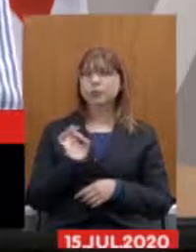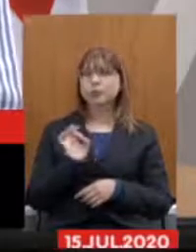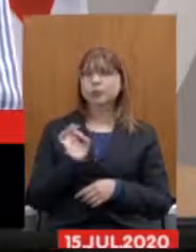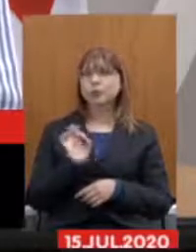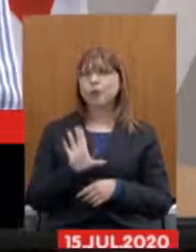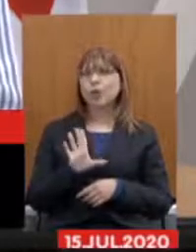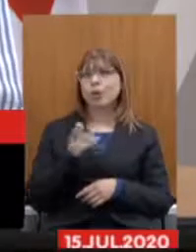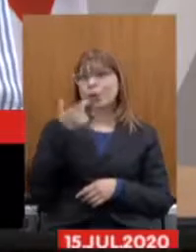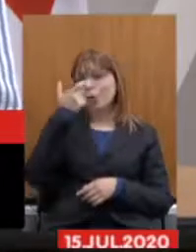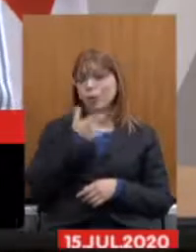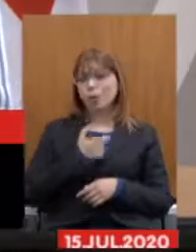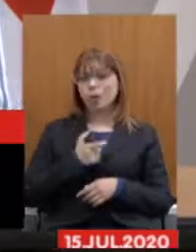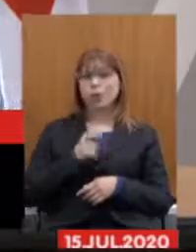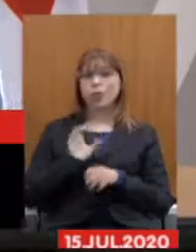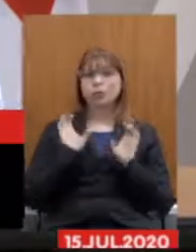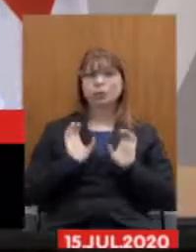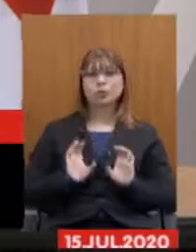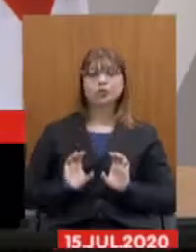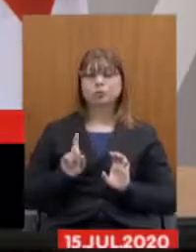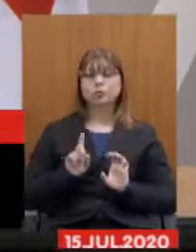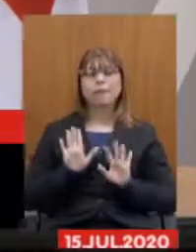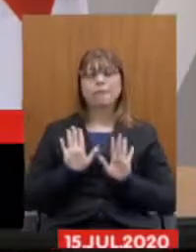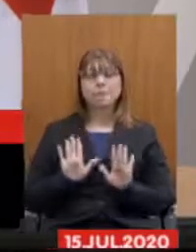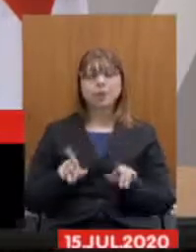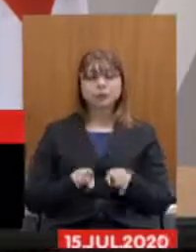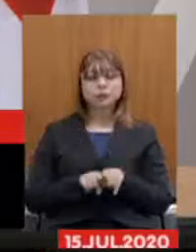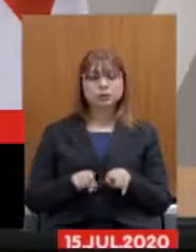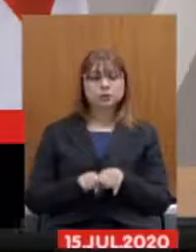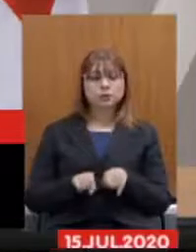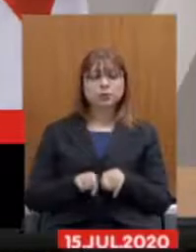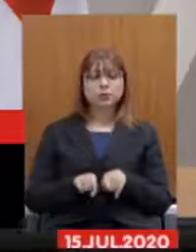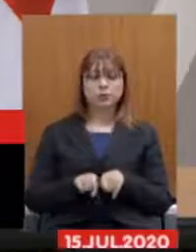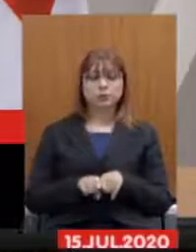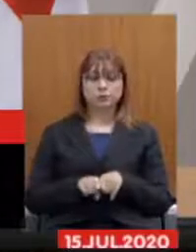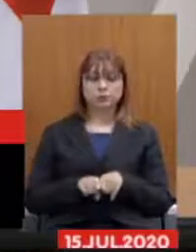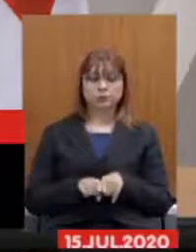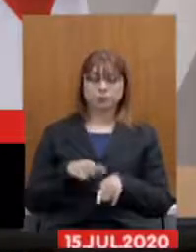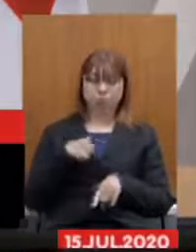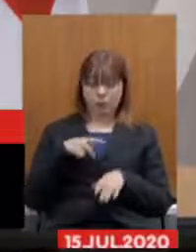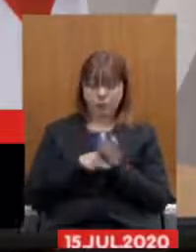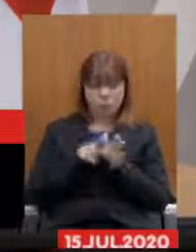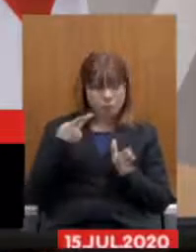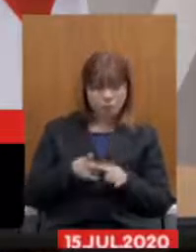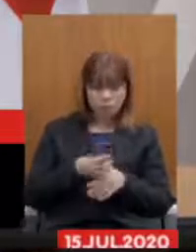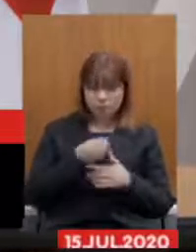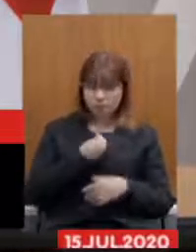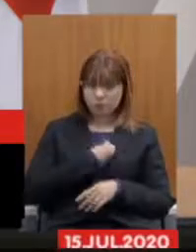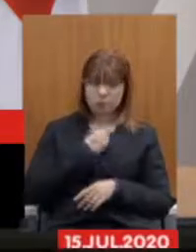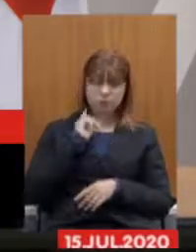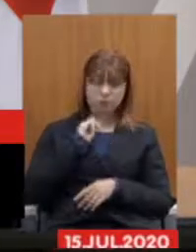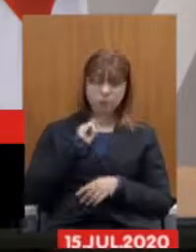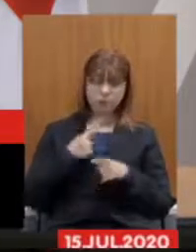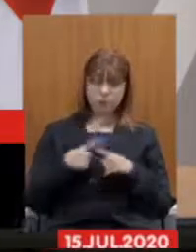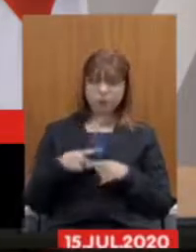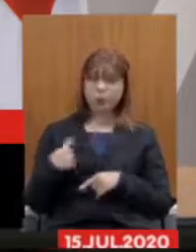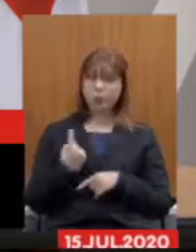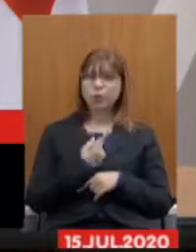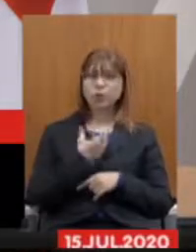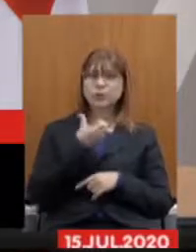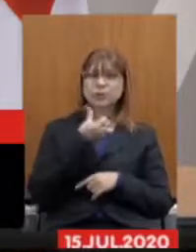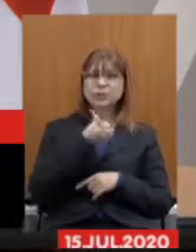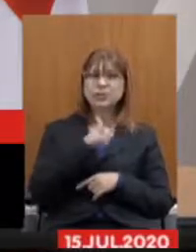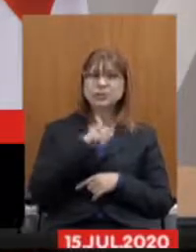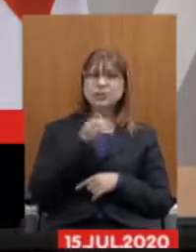cidadão como trabalhador do serviço pouco mas como cidadão mineiro que nós somos 600